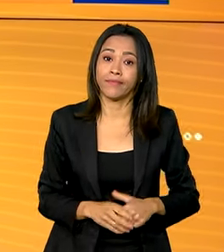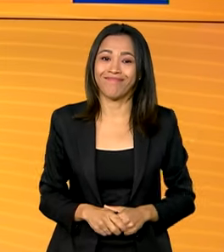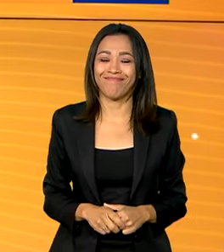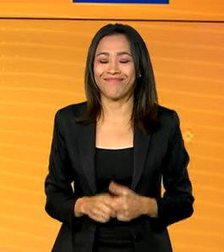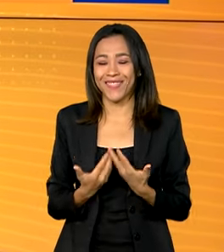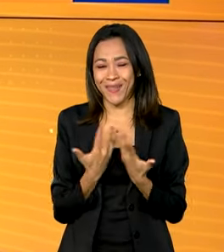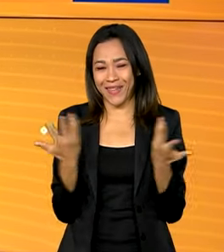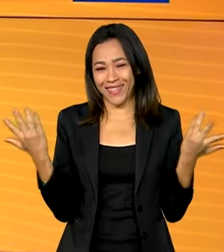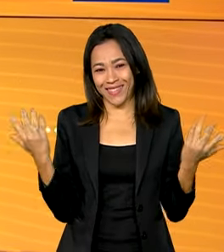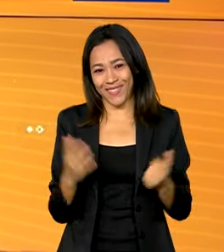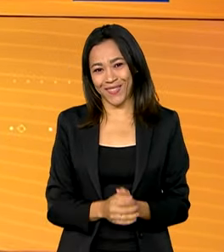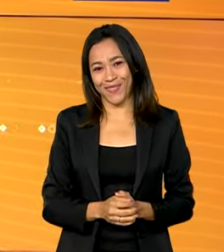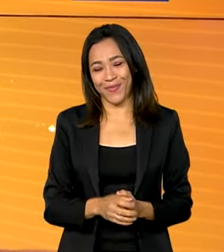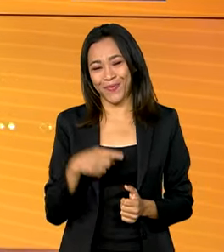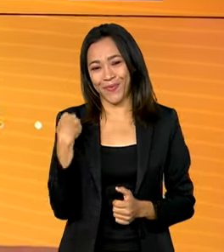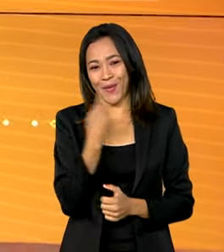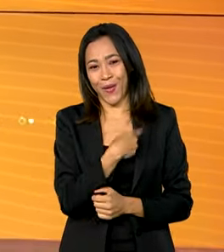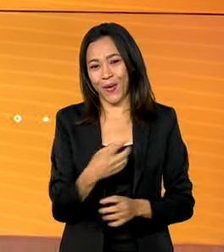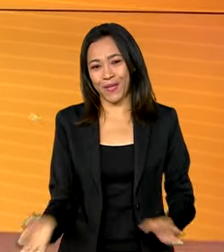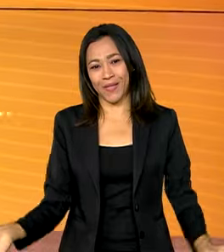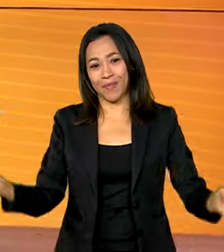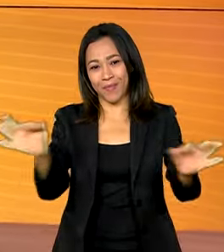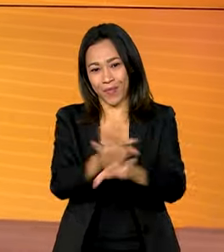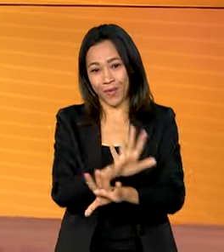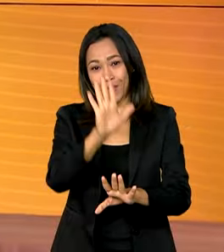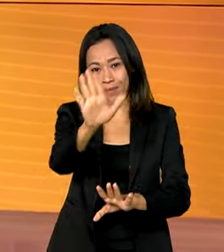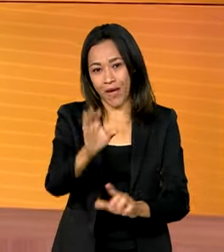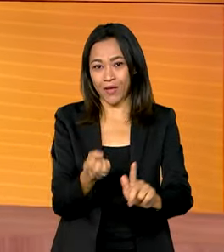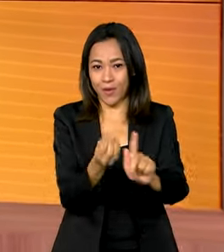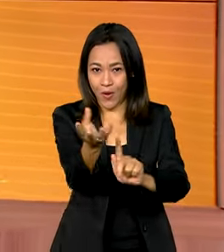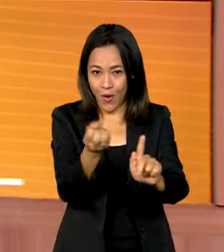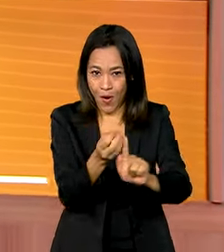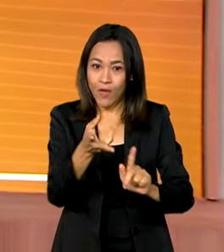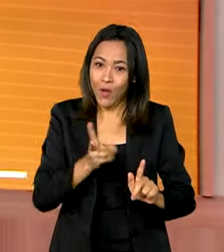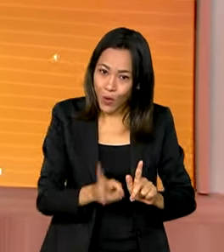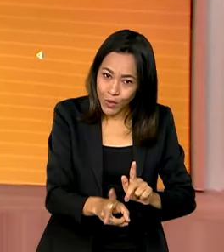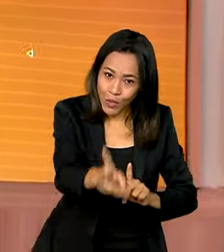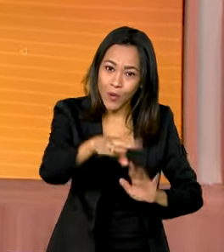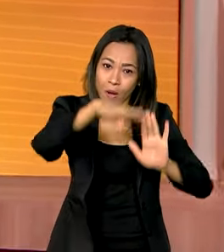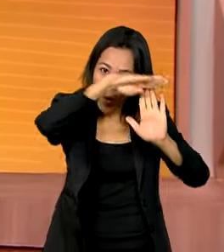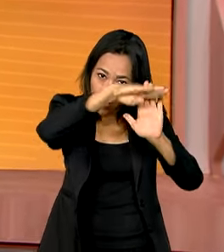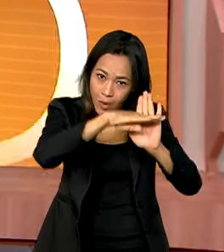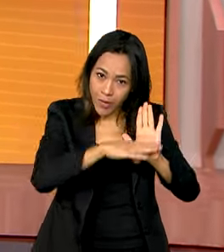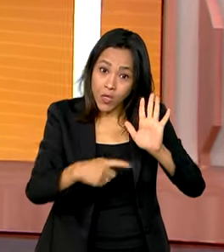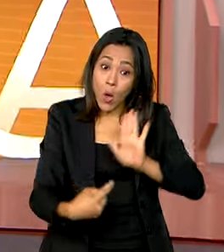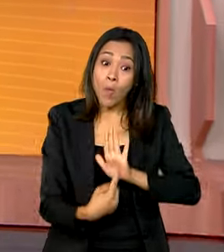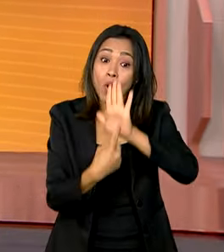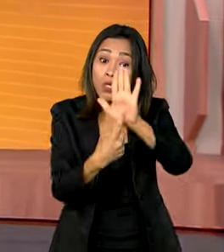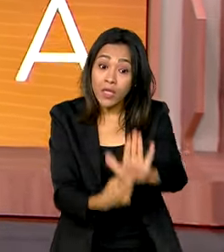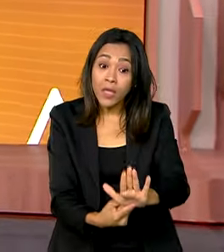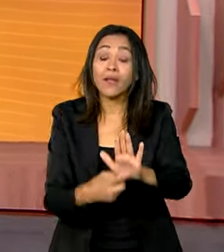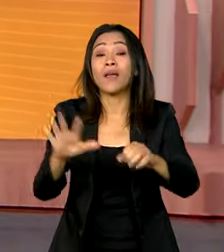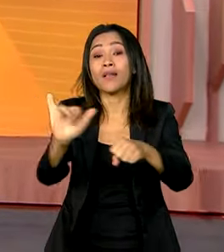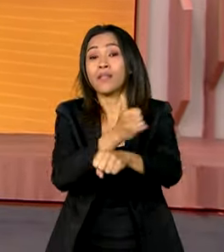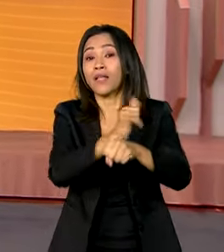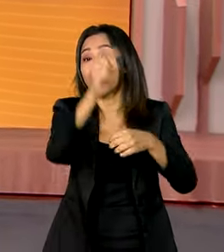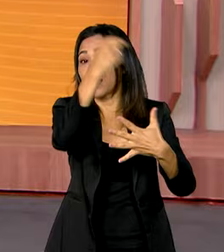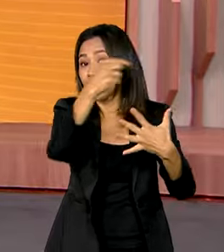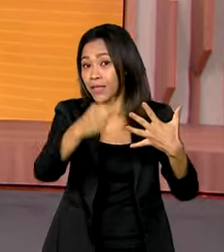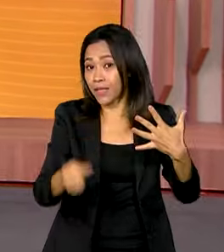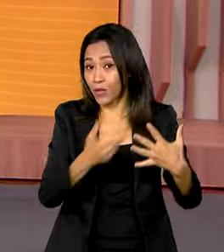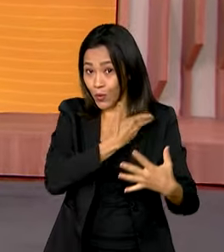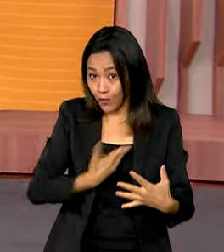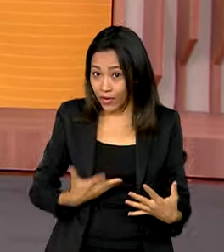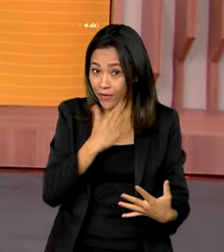É isso, e o Brasil em Dia fica por aqui, mas o Canal GOV segue com a programação, mostrando todas as ações do governo federal.